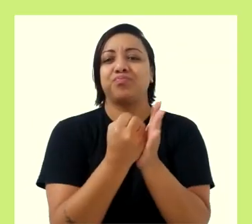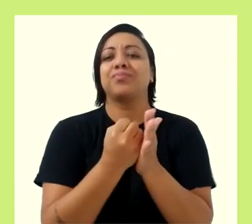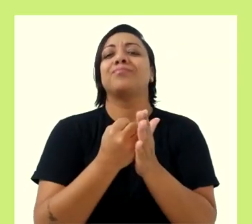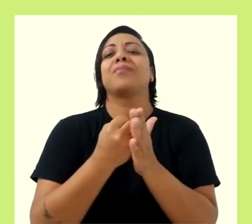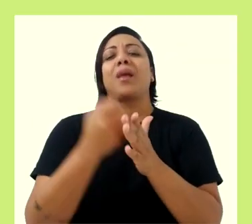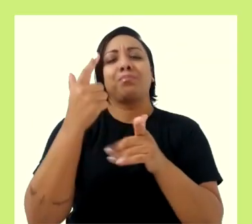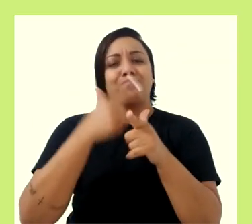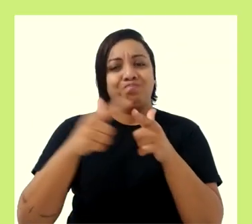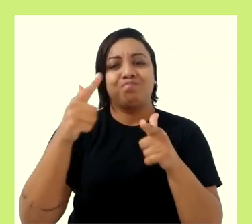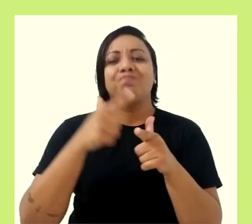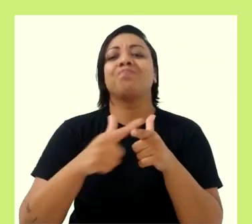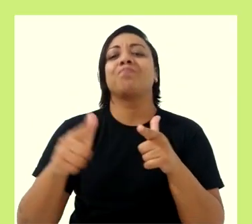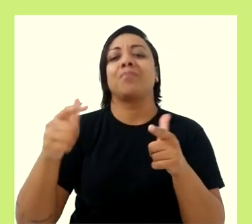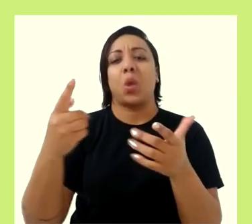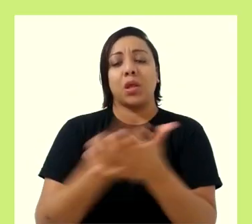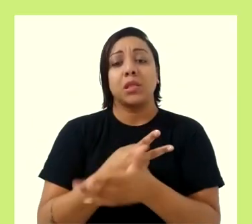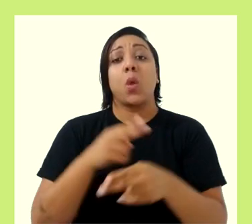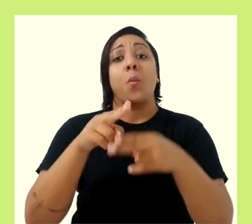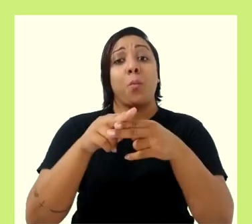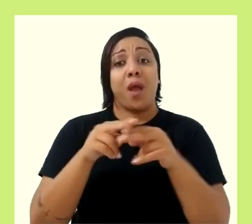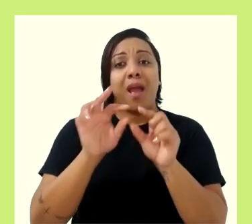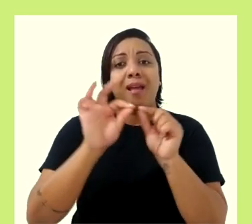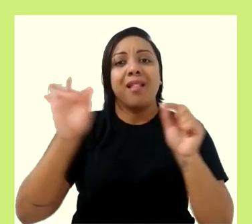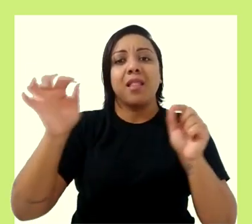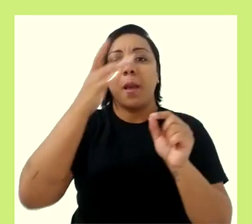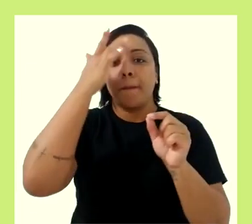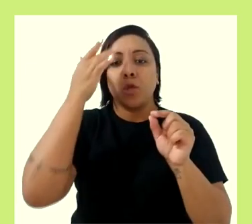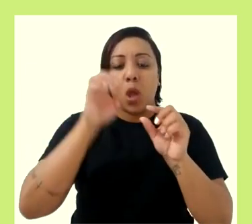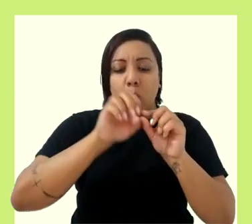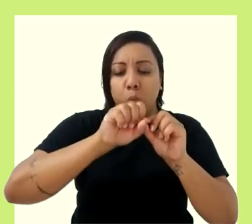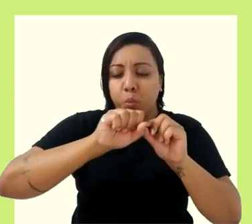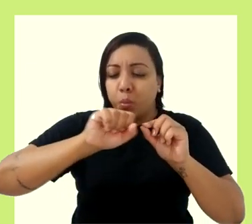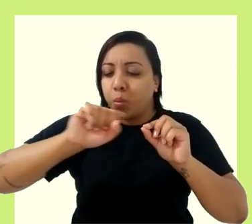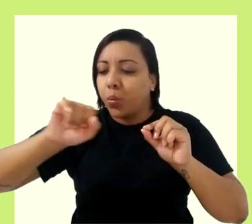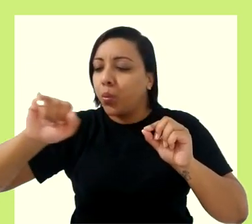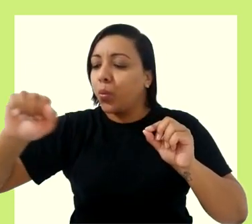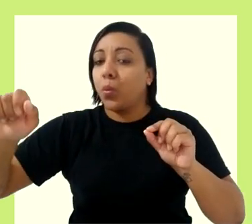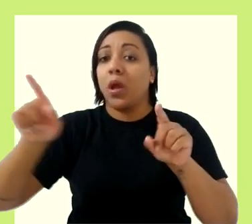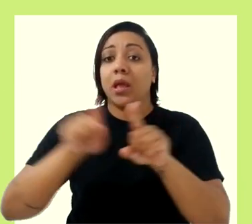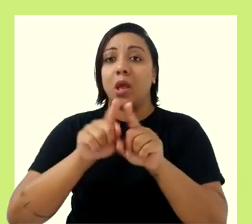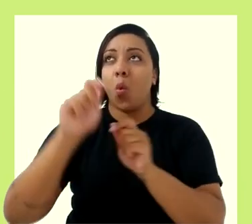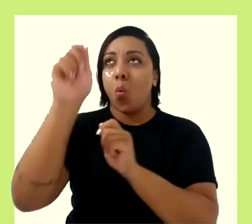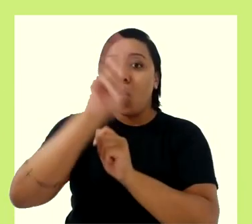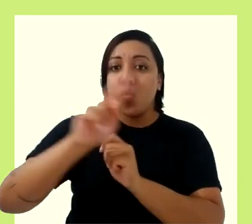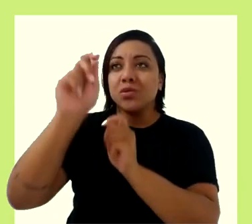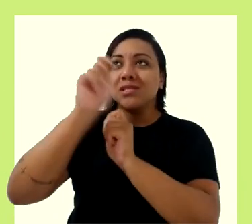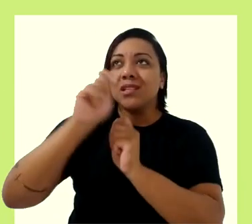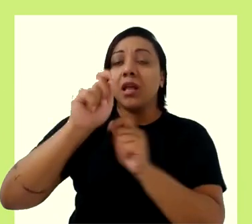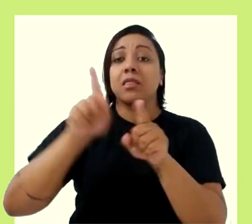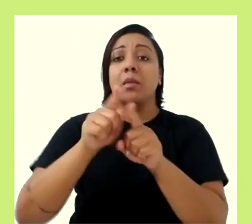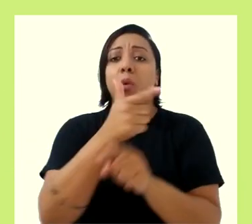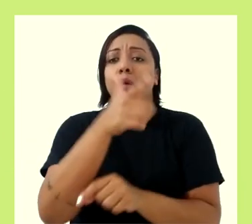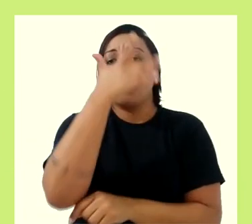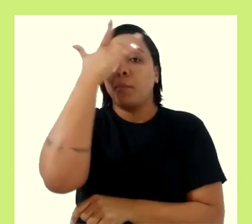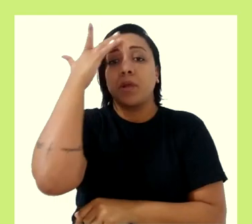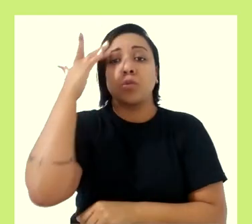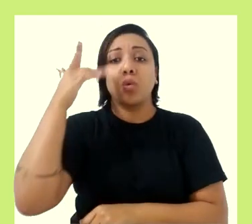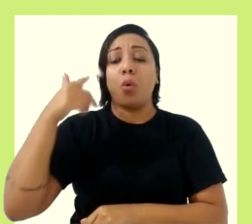inúmeros registros de acidentes provocados por estas linhas. Para quem aplica, quem usa e também para terceiros.